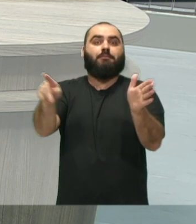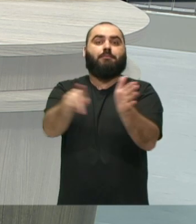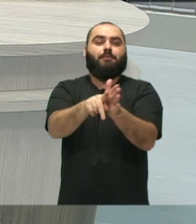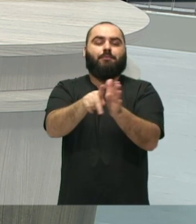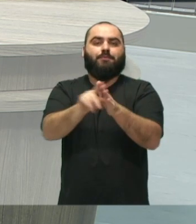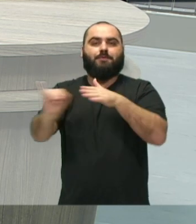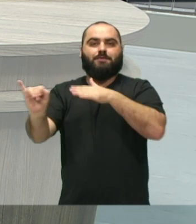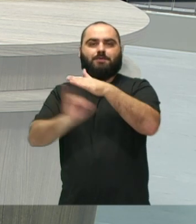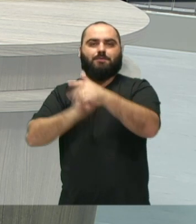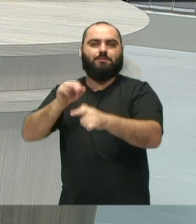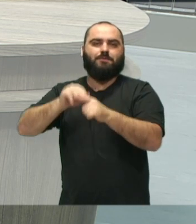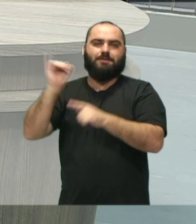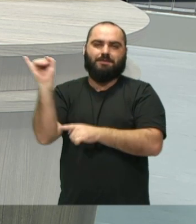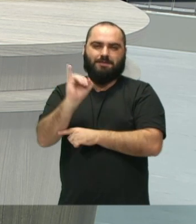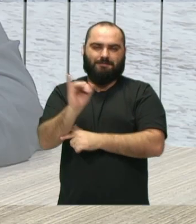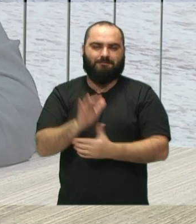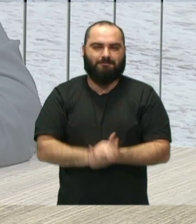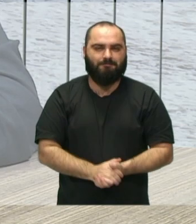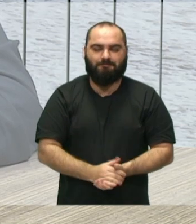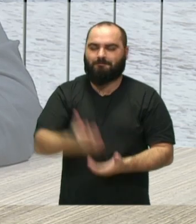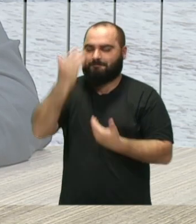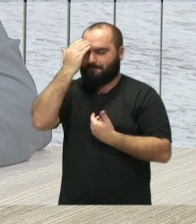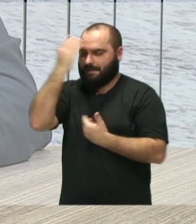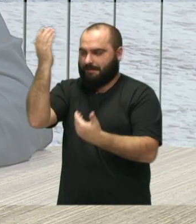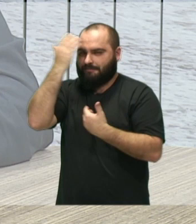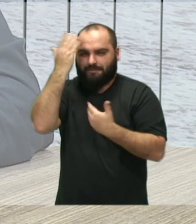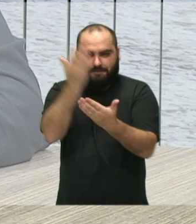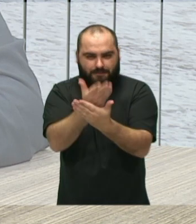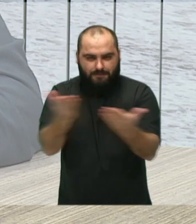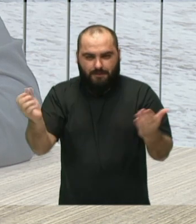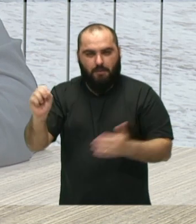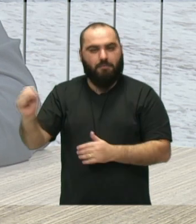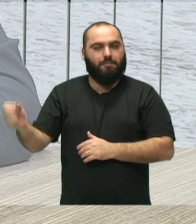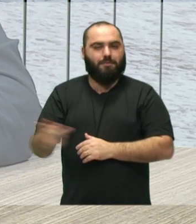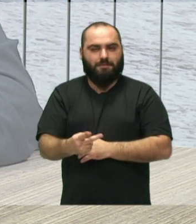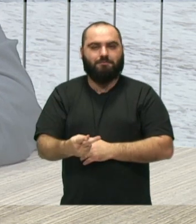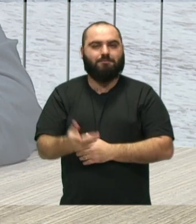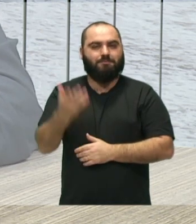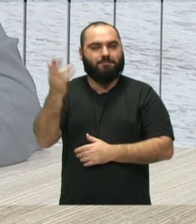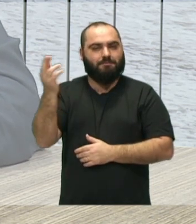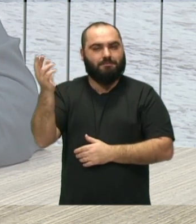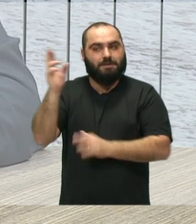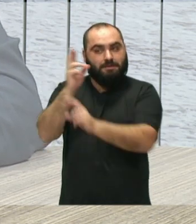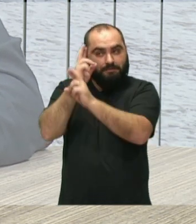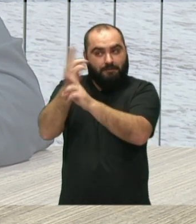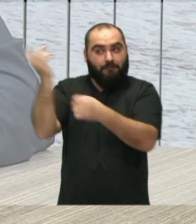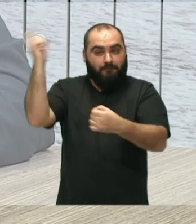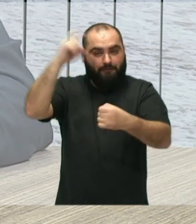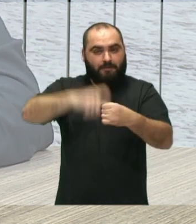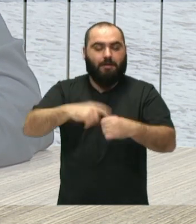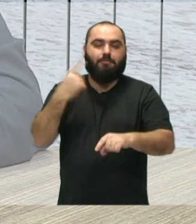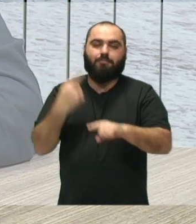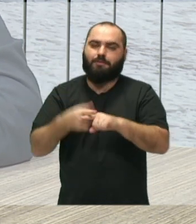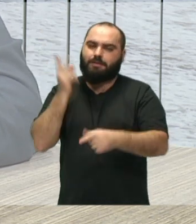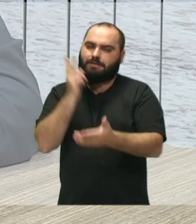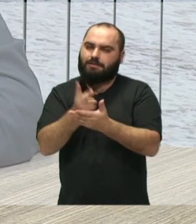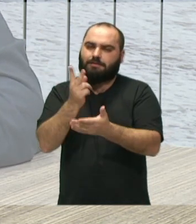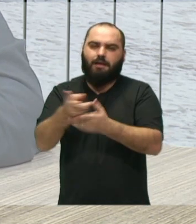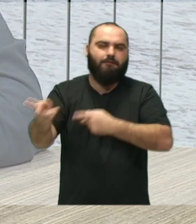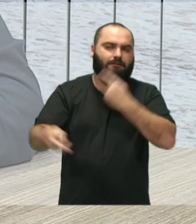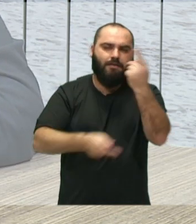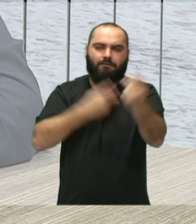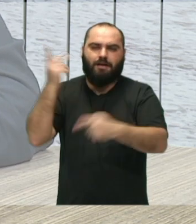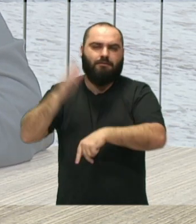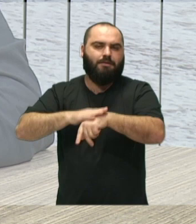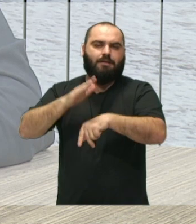pública aqui do município de Itajaí. Obrigado, obrigado mais uma vez pela oportunidade. Espero voltar mais vezes porque a gente sempre tem coisas para falar do